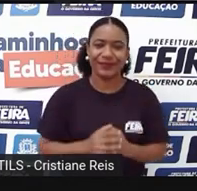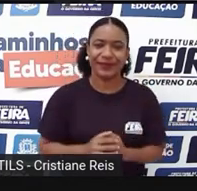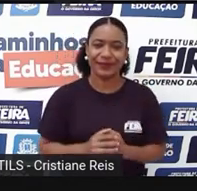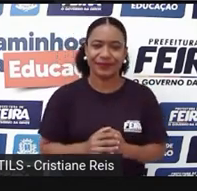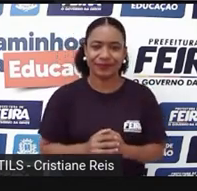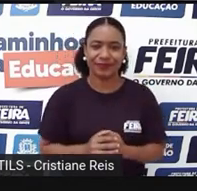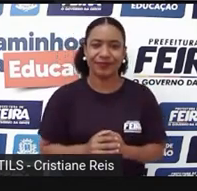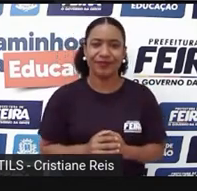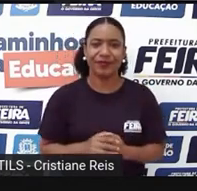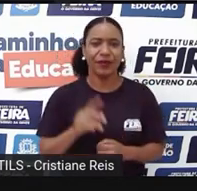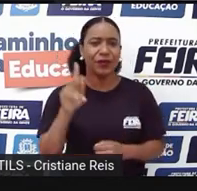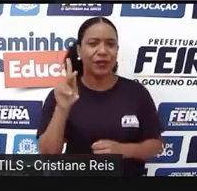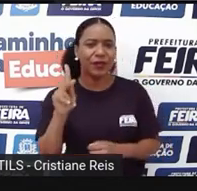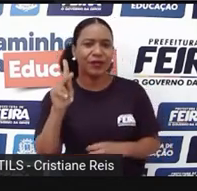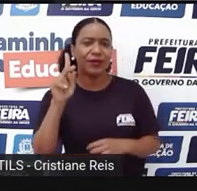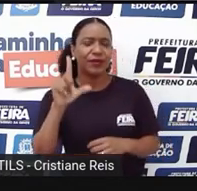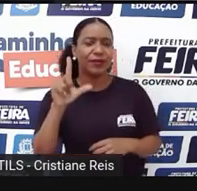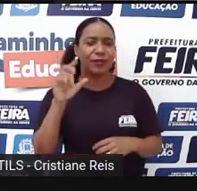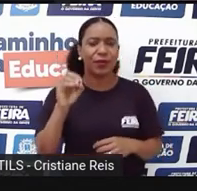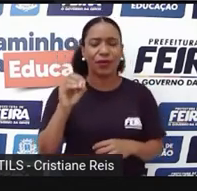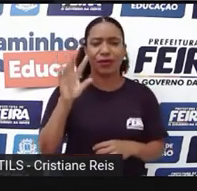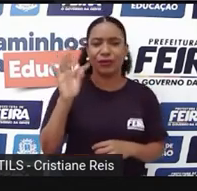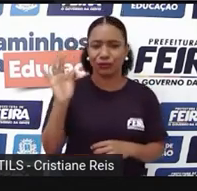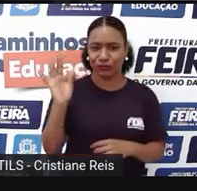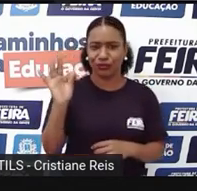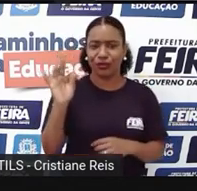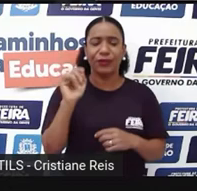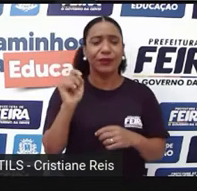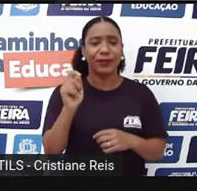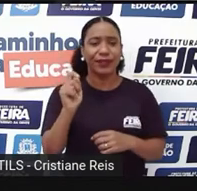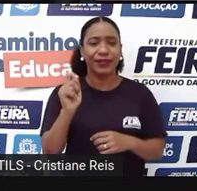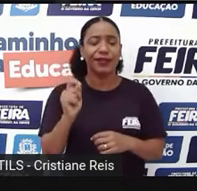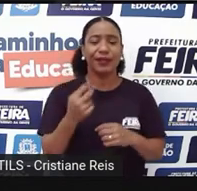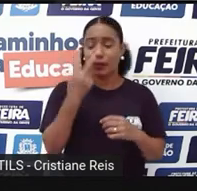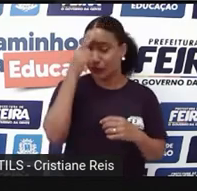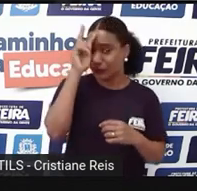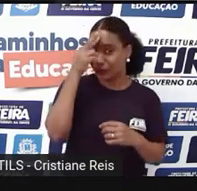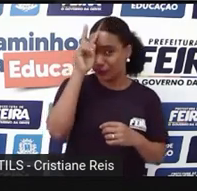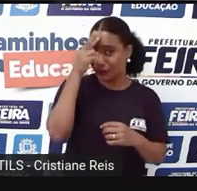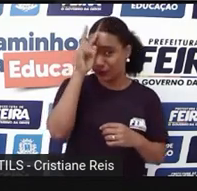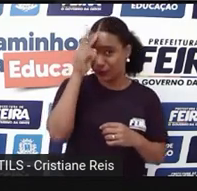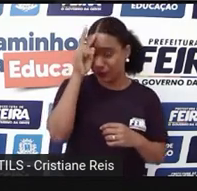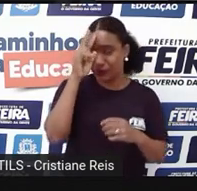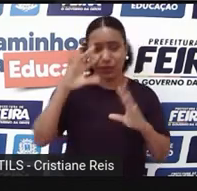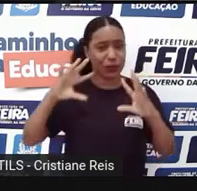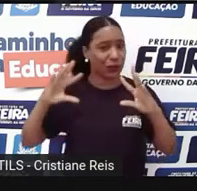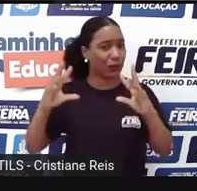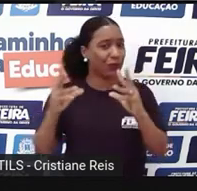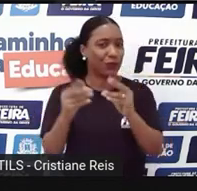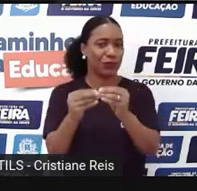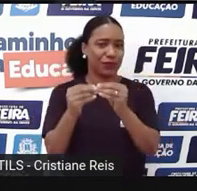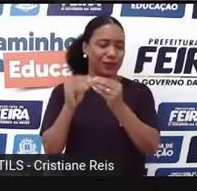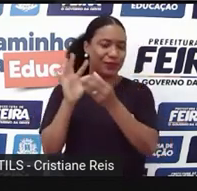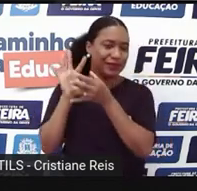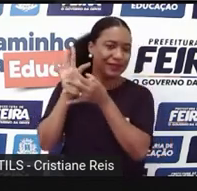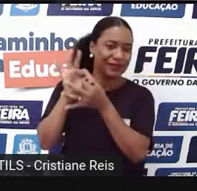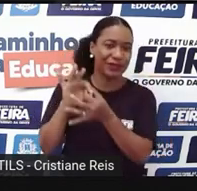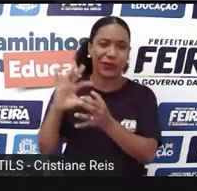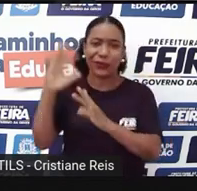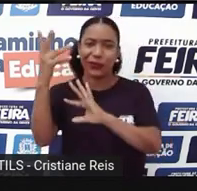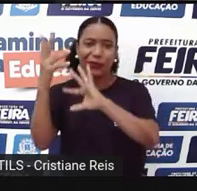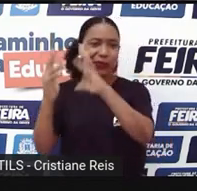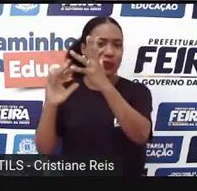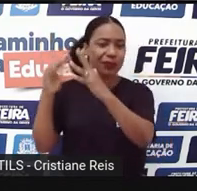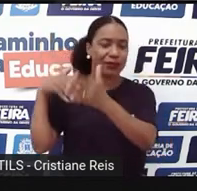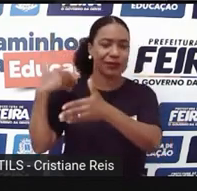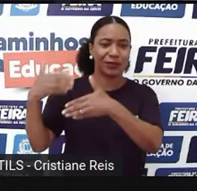fim, o plot. O que seria o plot? O enredo. A história de um modo geral. Os acontecimentos de